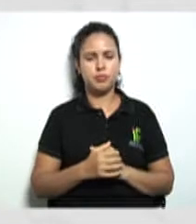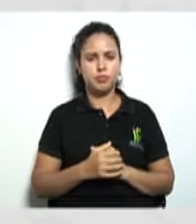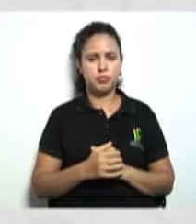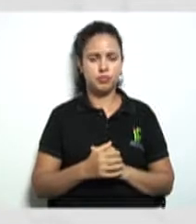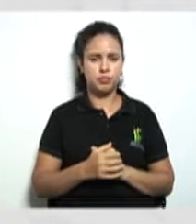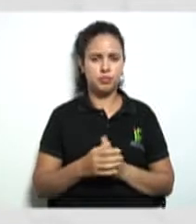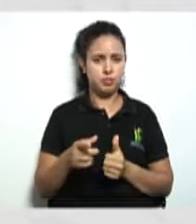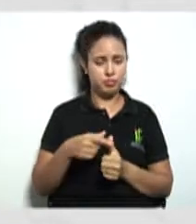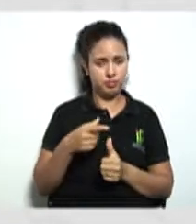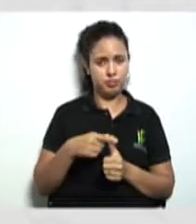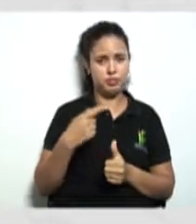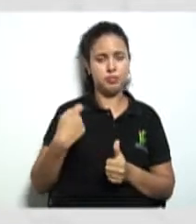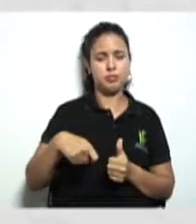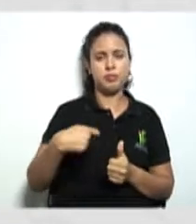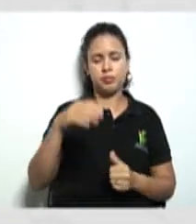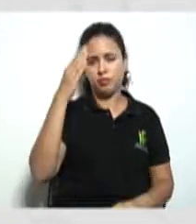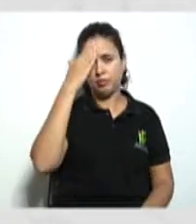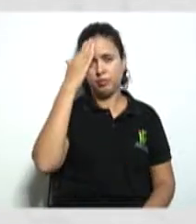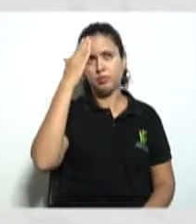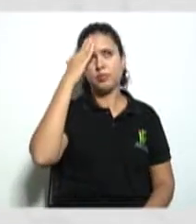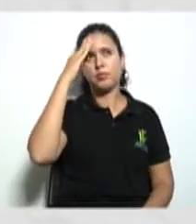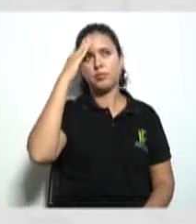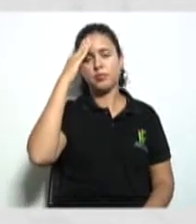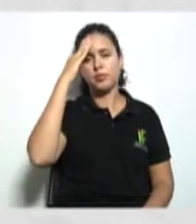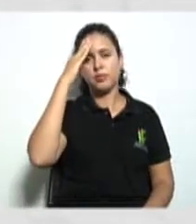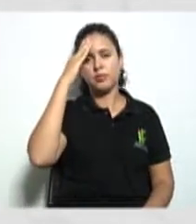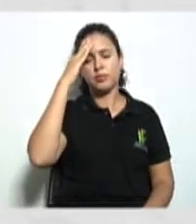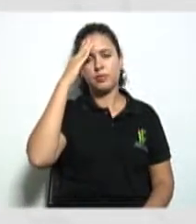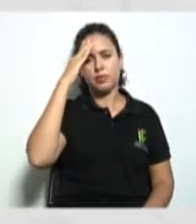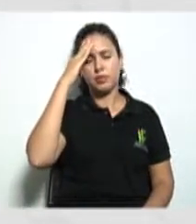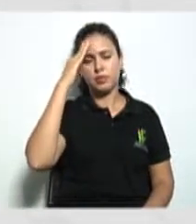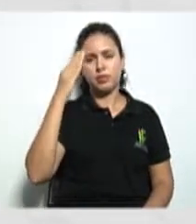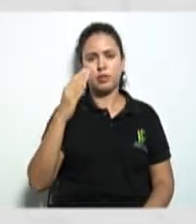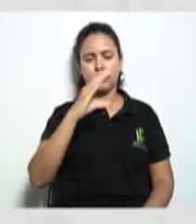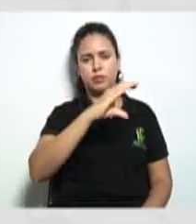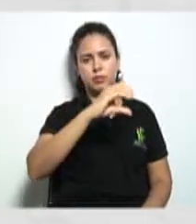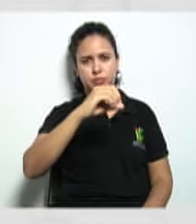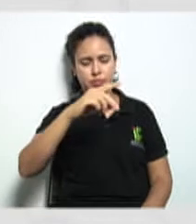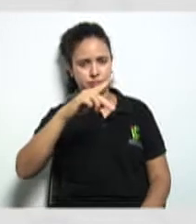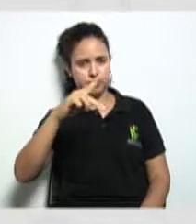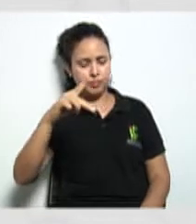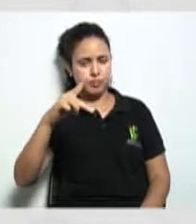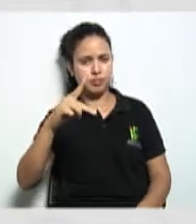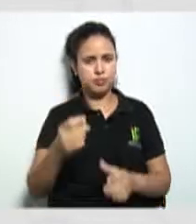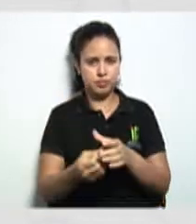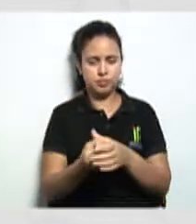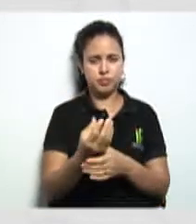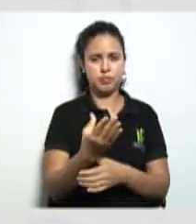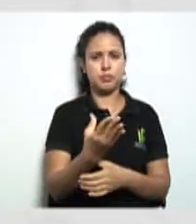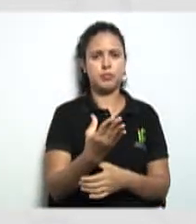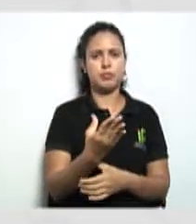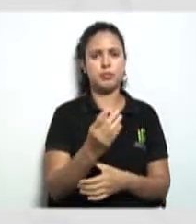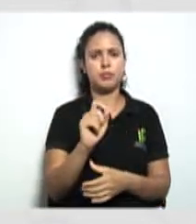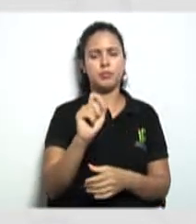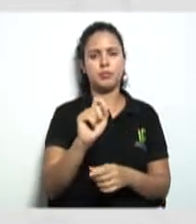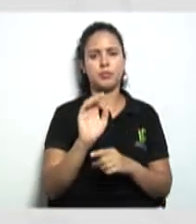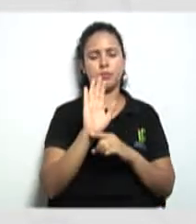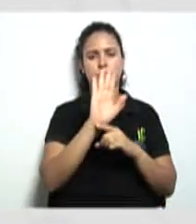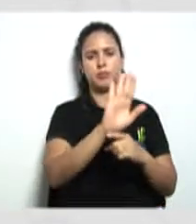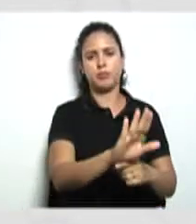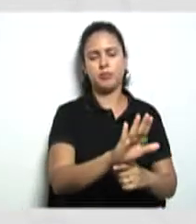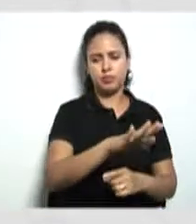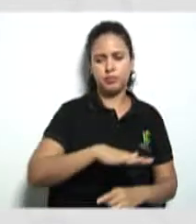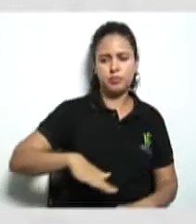Primeiro, nós precisamos saber o quê? a cooperativa, ela vai ser criada com o intuito de atender o quê?